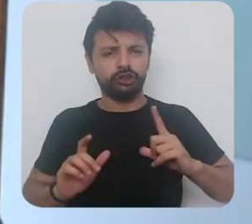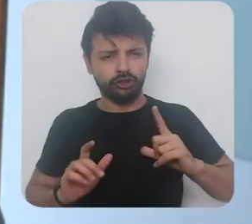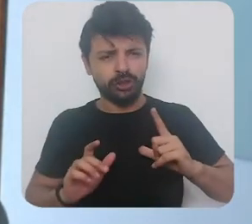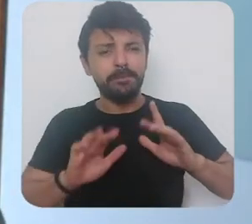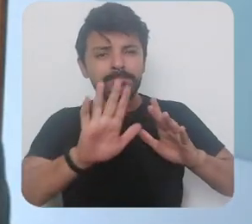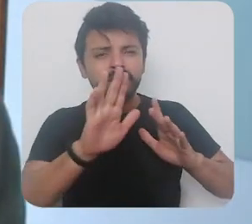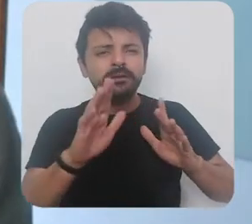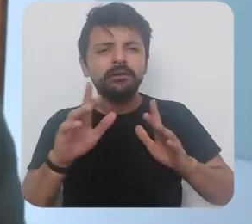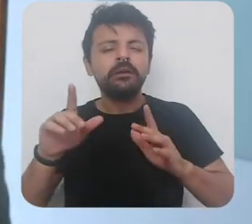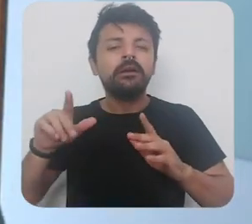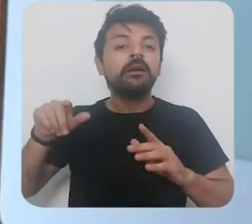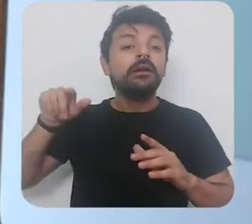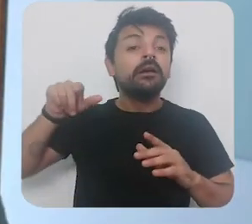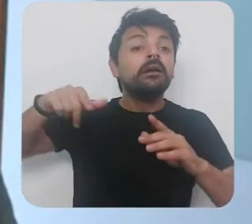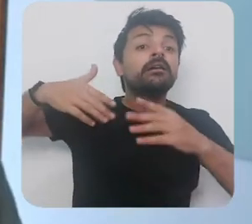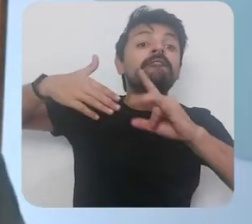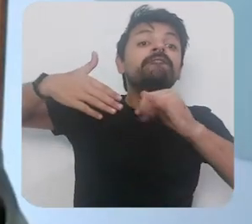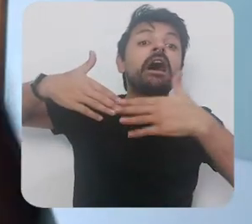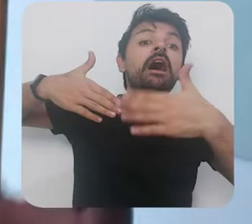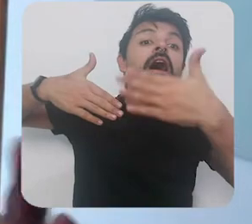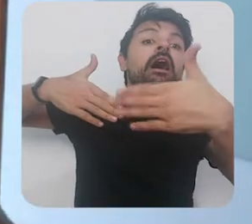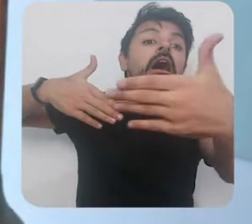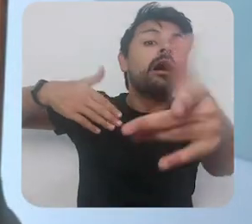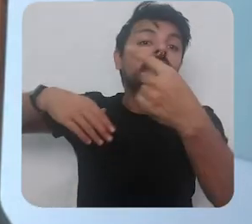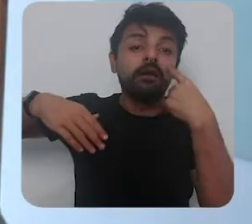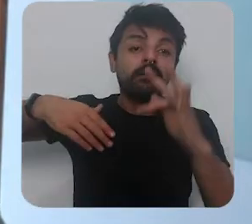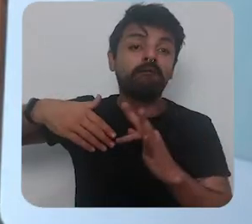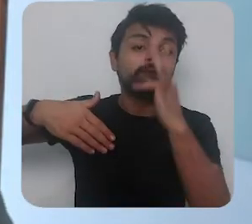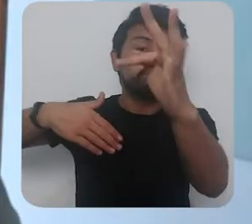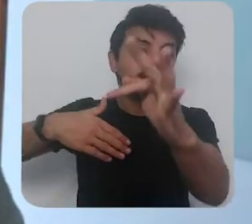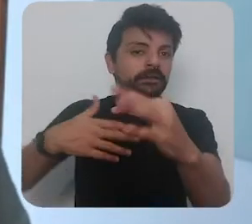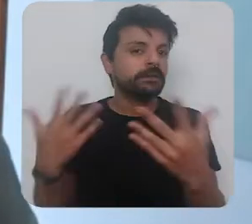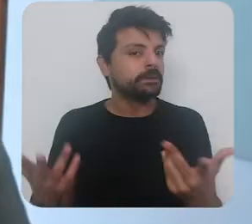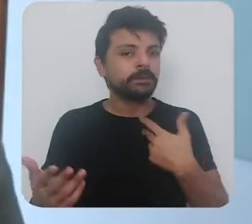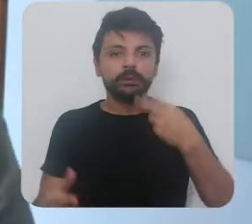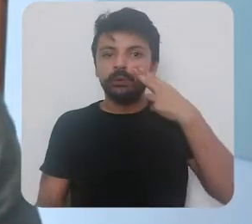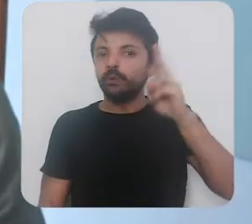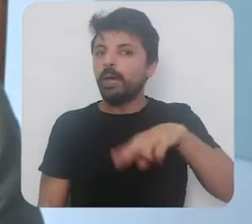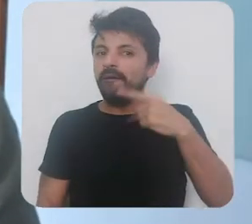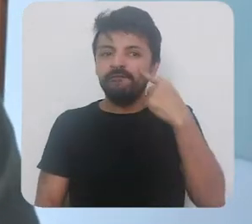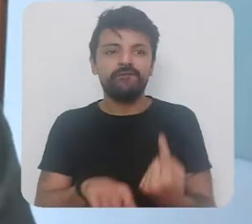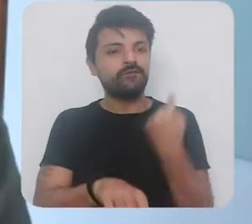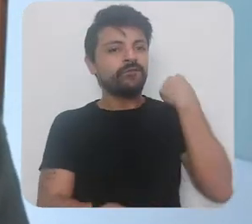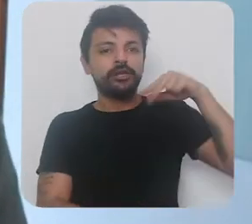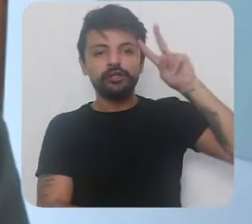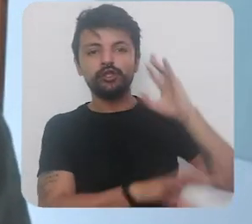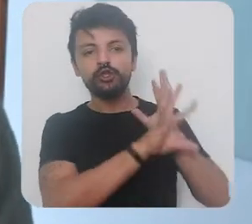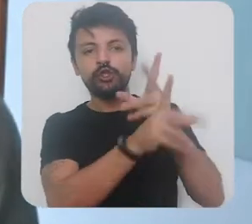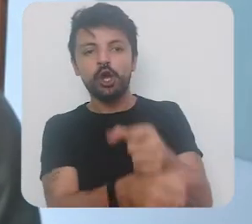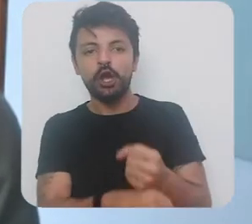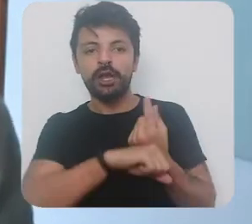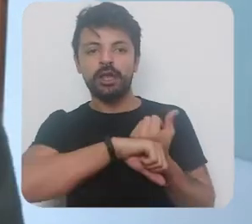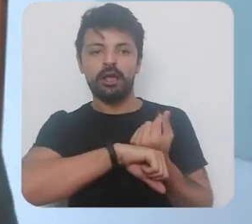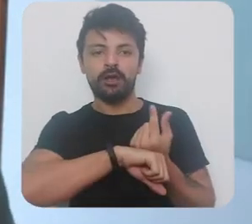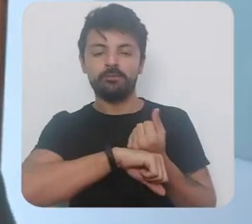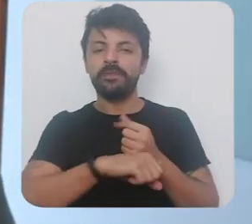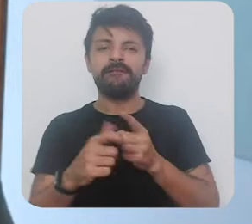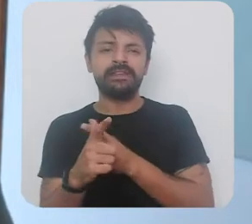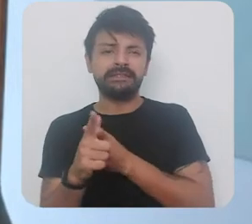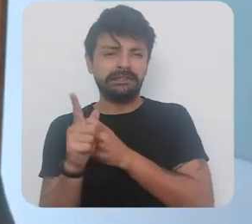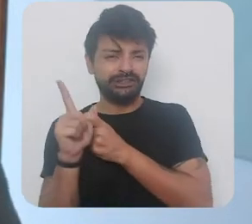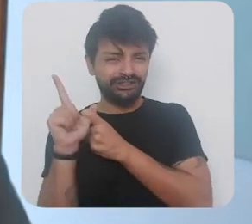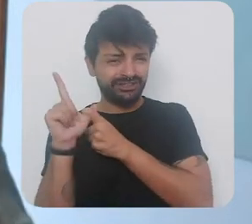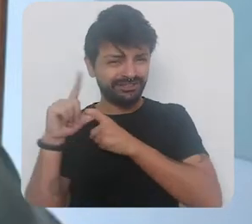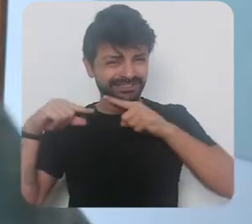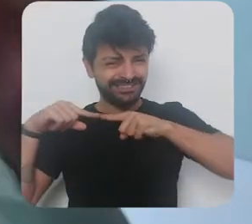isso ainda existe mas o que vai emergir lá na frente é coisas que a gente nunca viu na história econômica